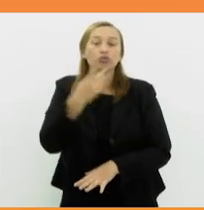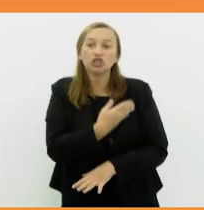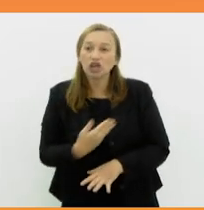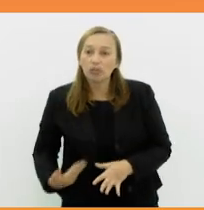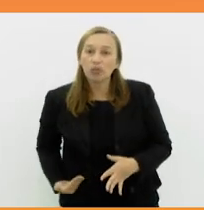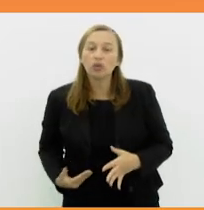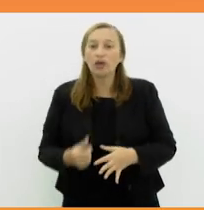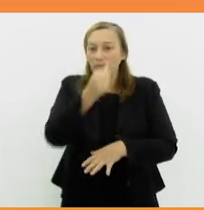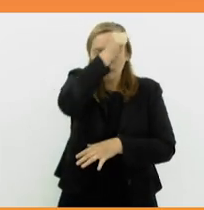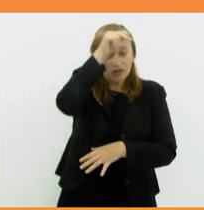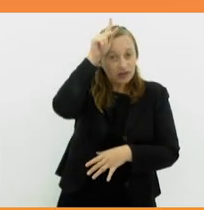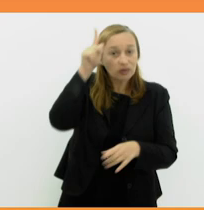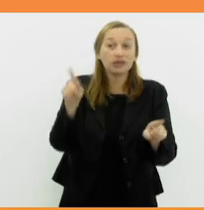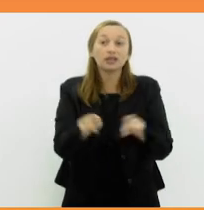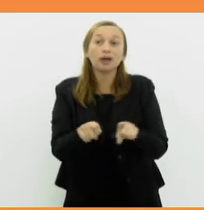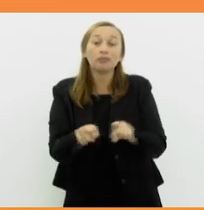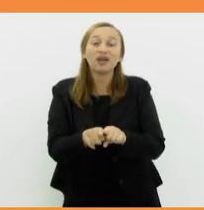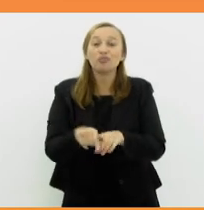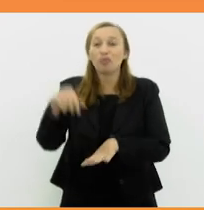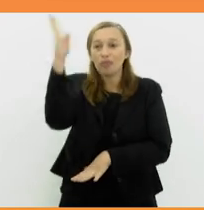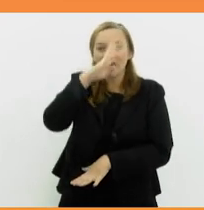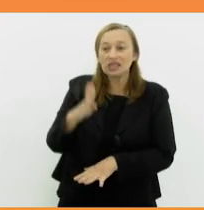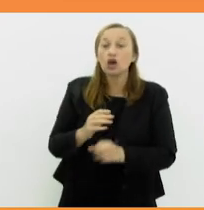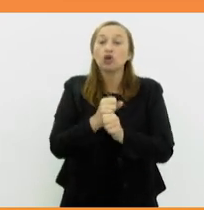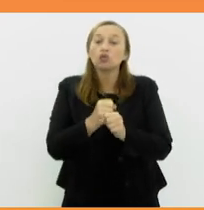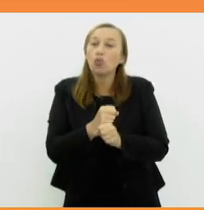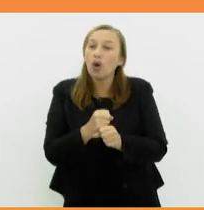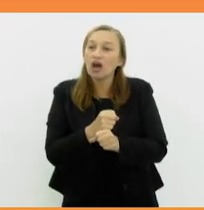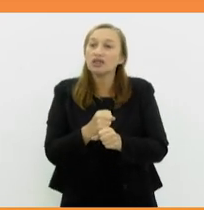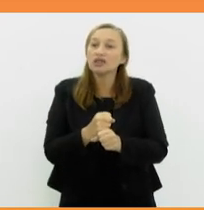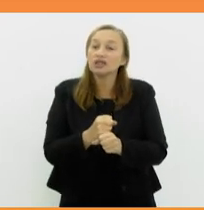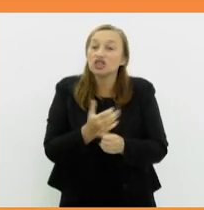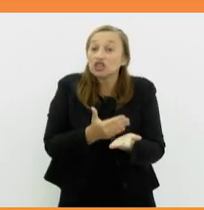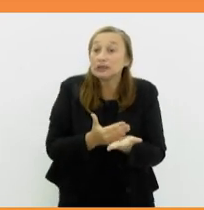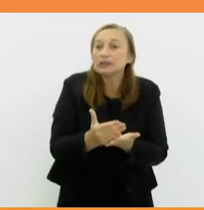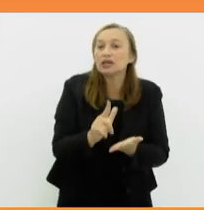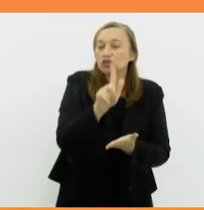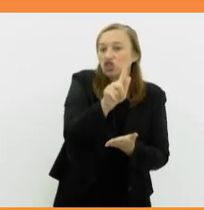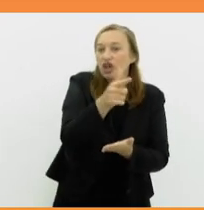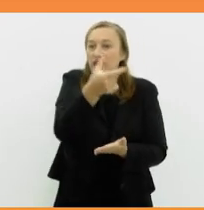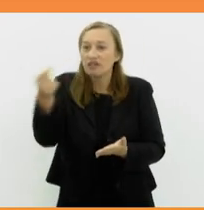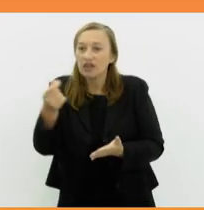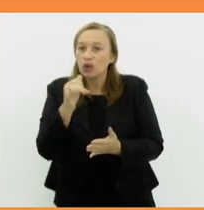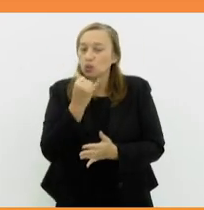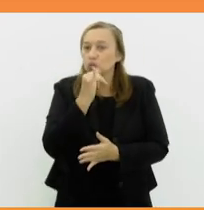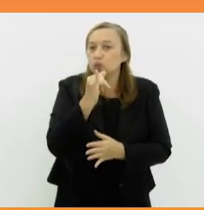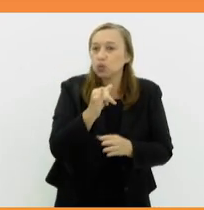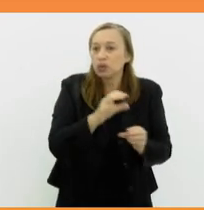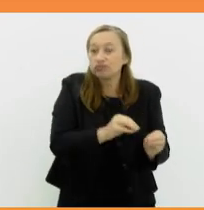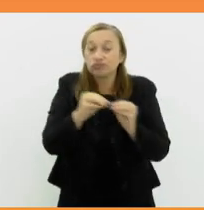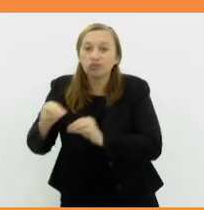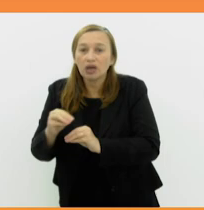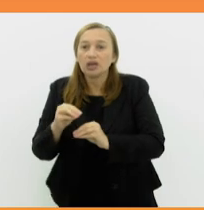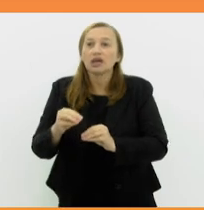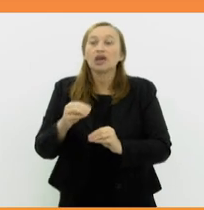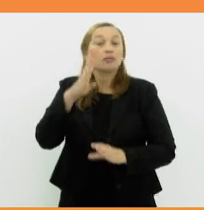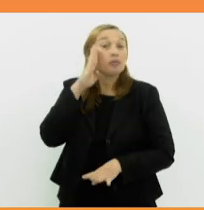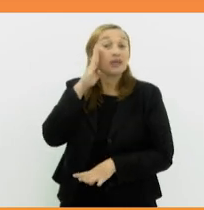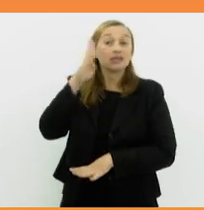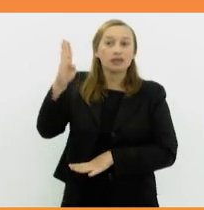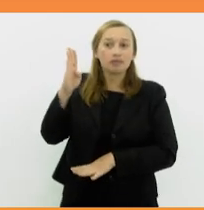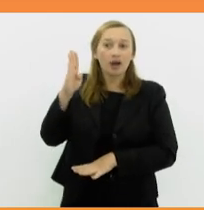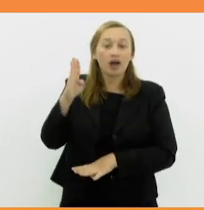para a Prefeitura e também para o Brasil, no ano que a gente preside o G20. E a transição energética justa é uma das prioridades.